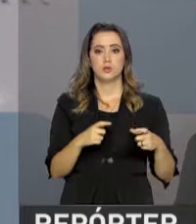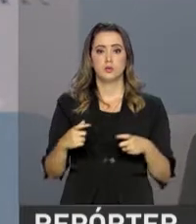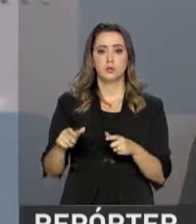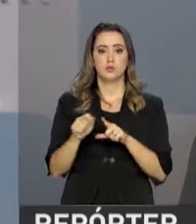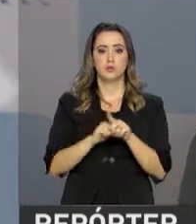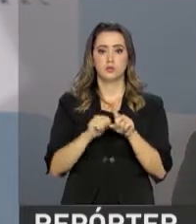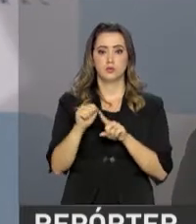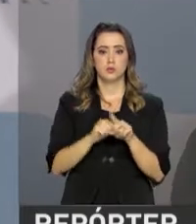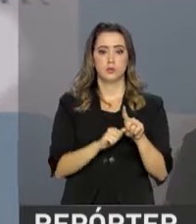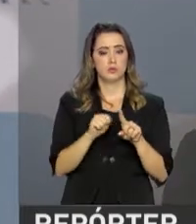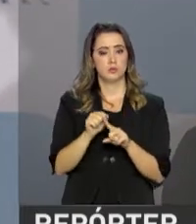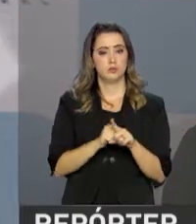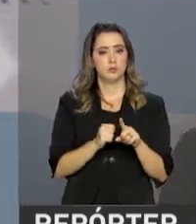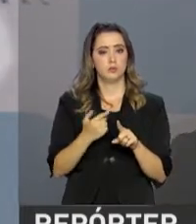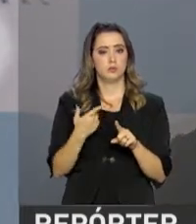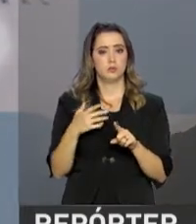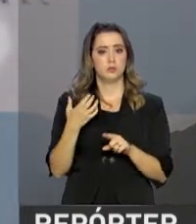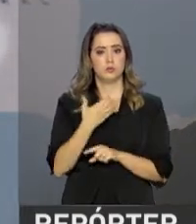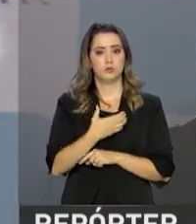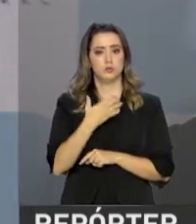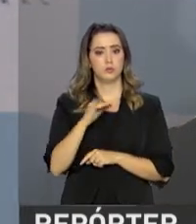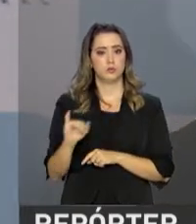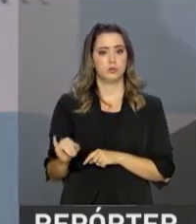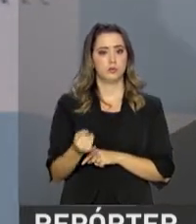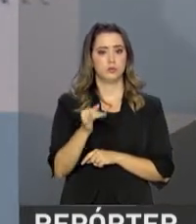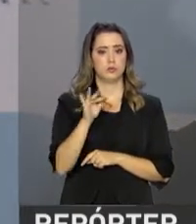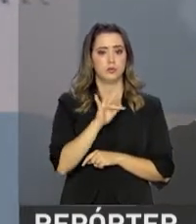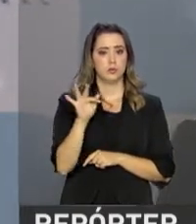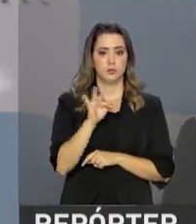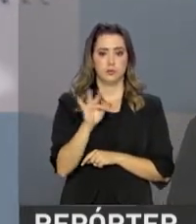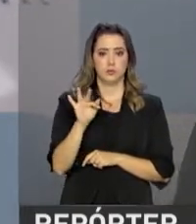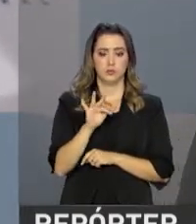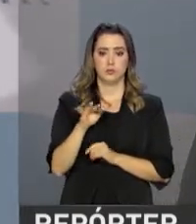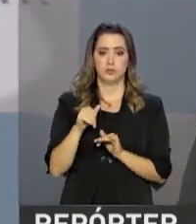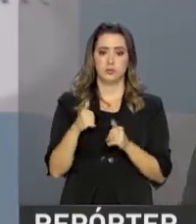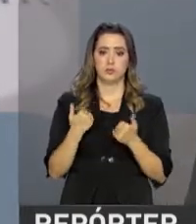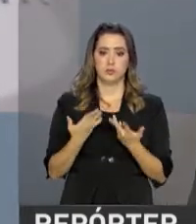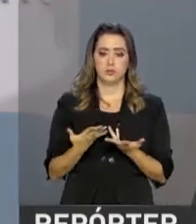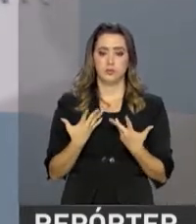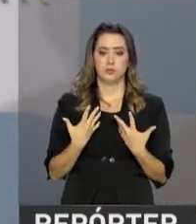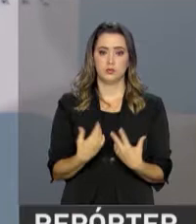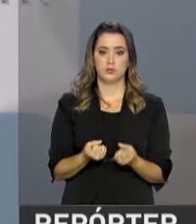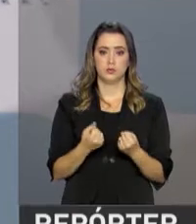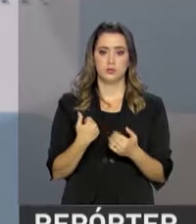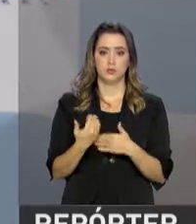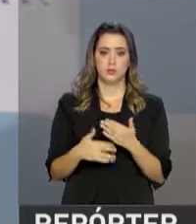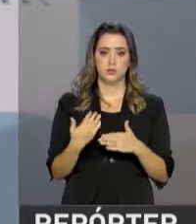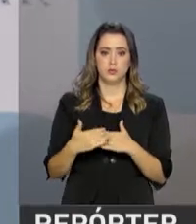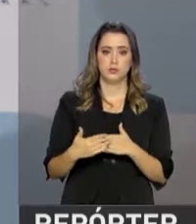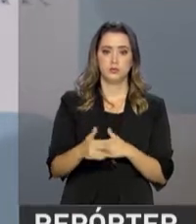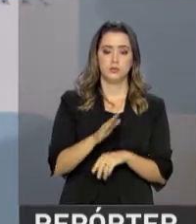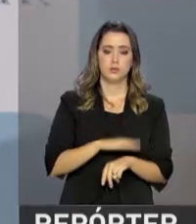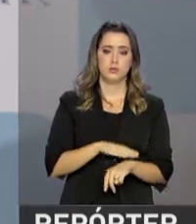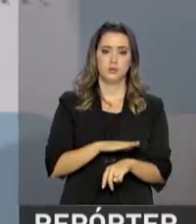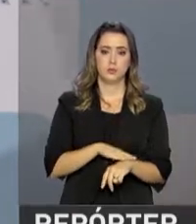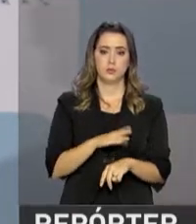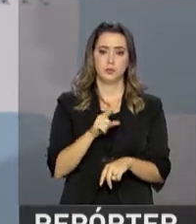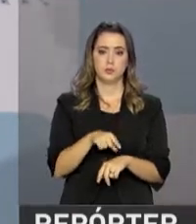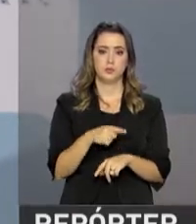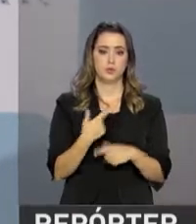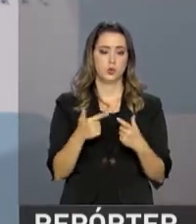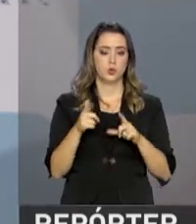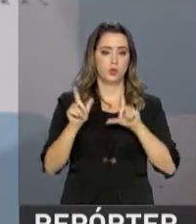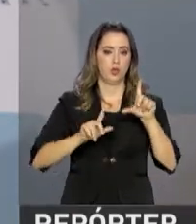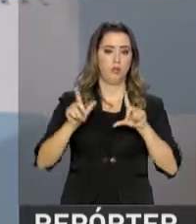meses de dezembro, janeiro, fevereiro. Então, nós vamos entrar com a vacinação no momento em que ela não está na